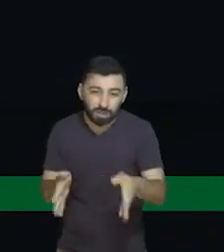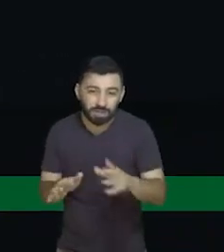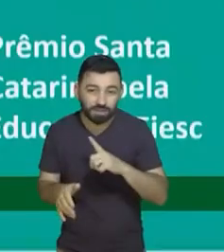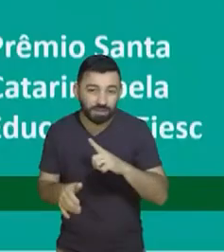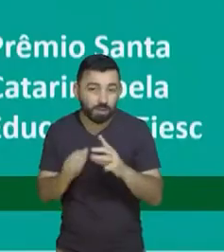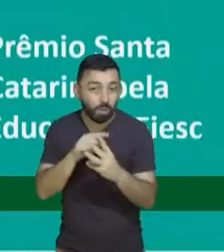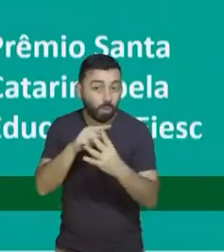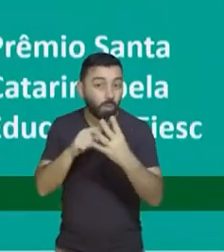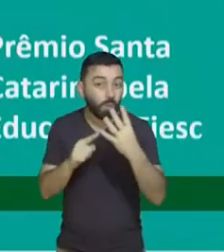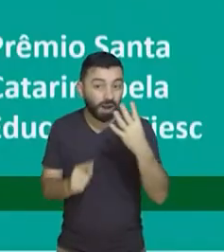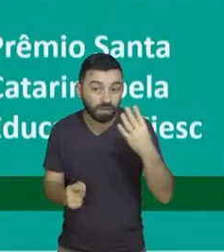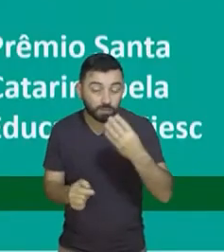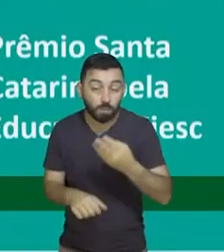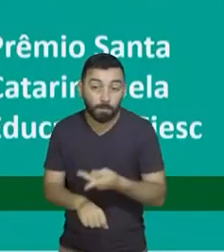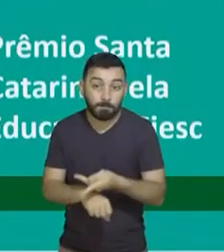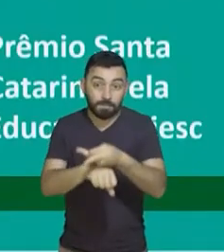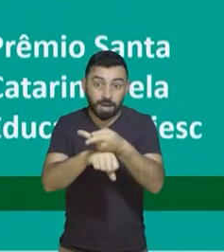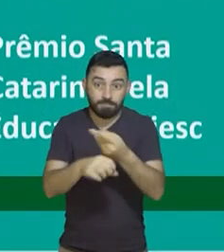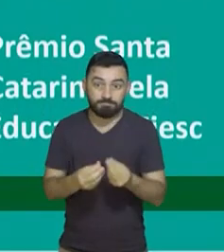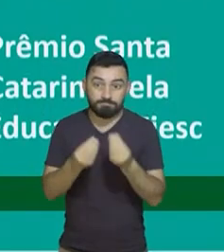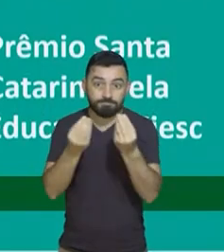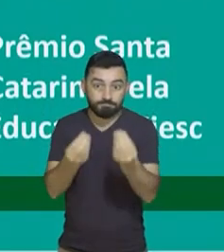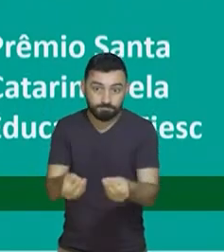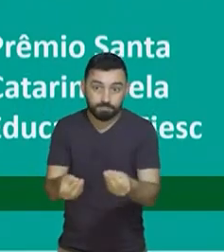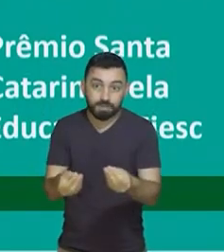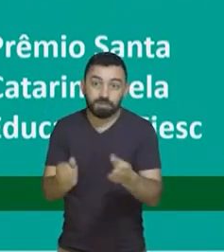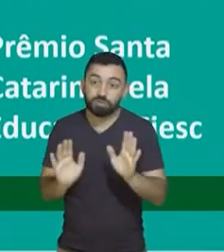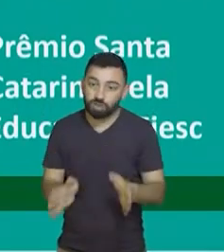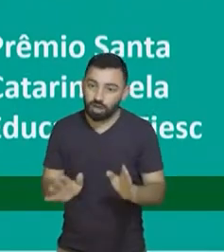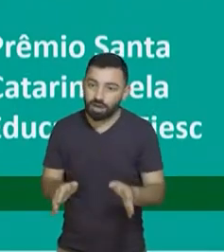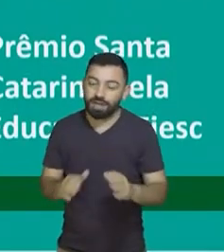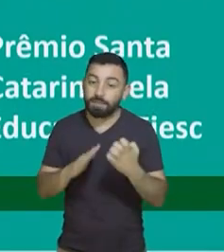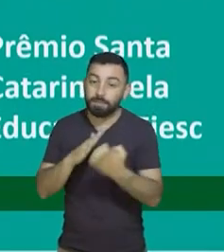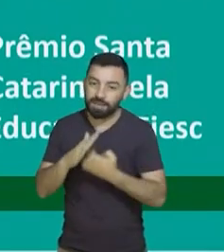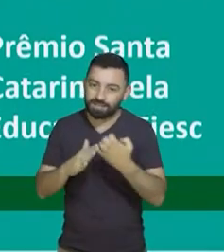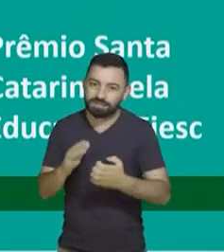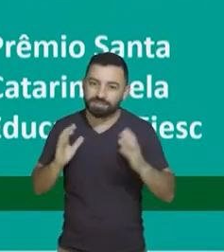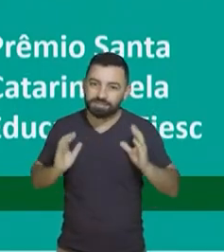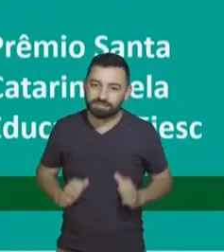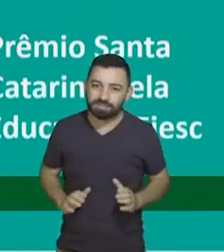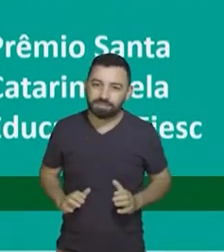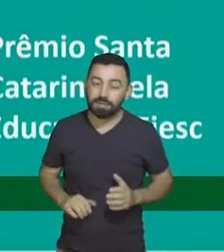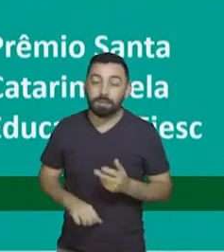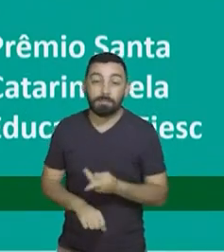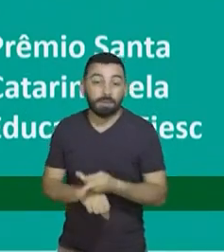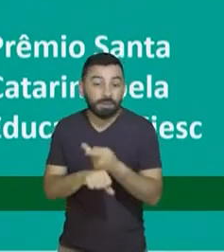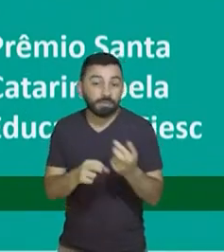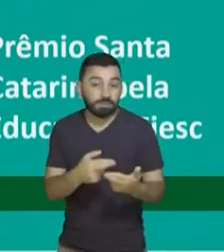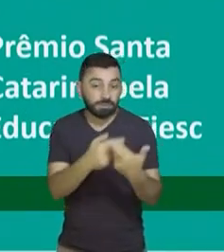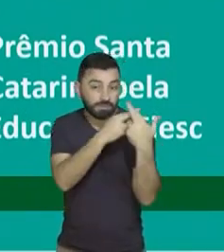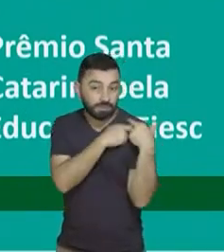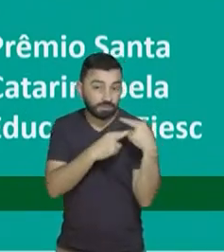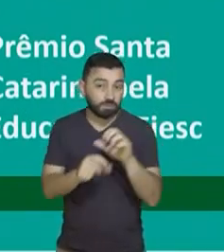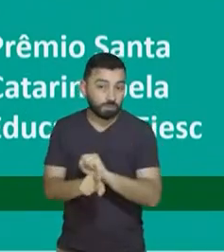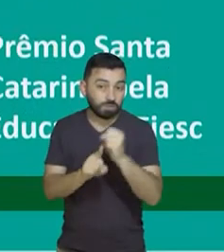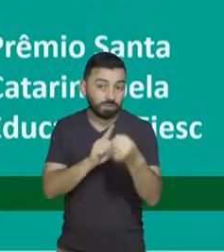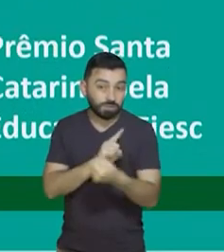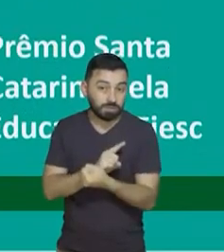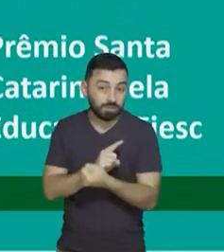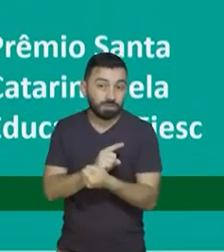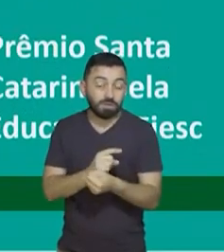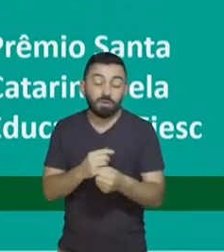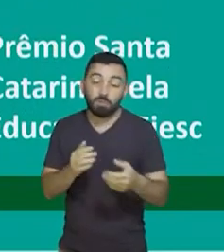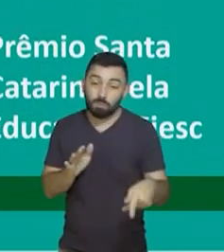significância para nós, que é a Empresa Cidadã, o Prêmio de Responsabilidade Social do Guga